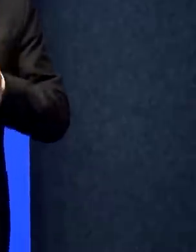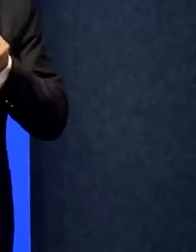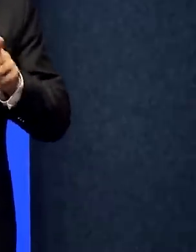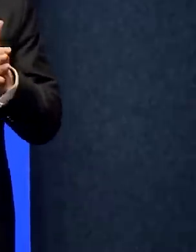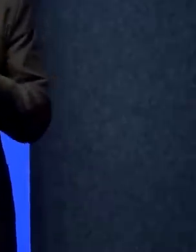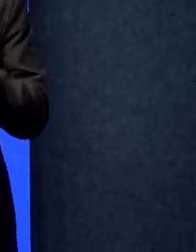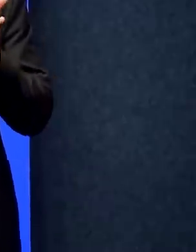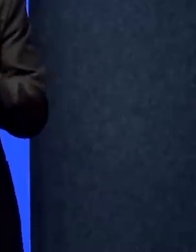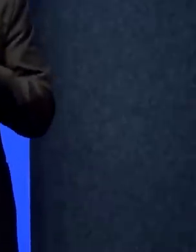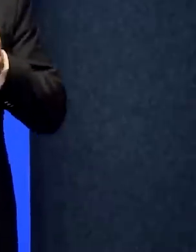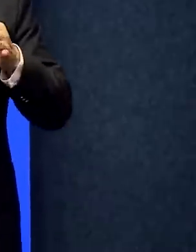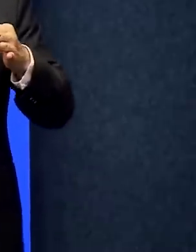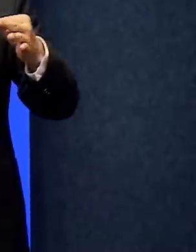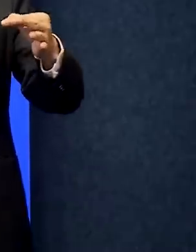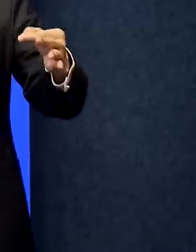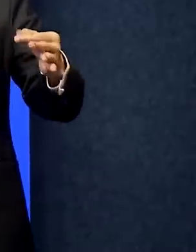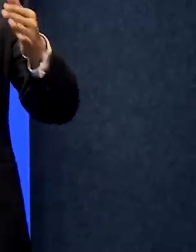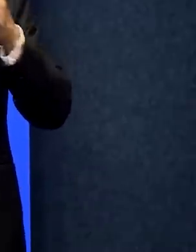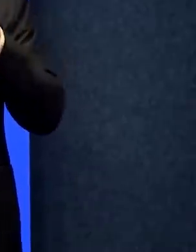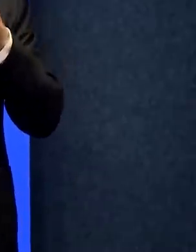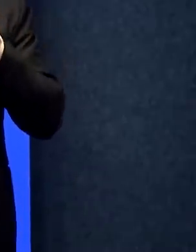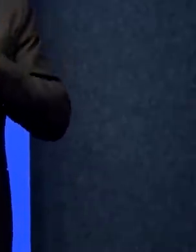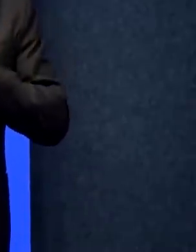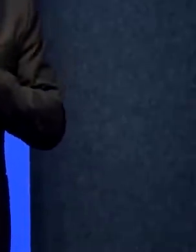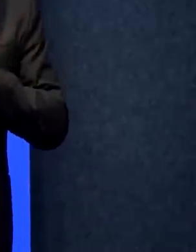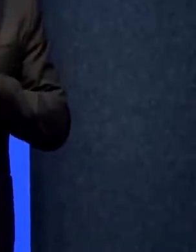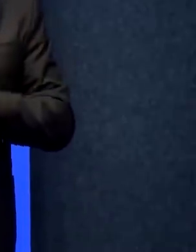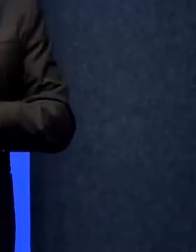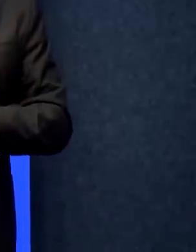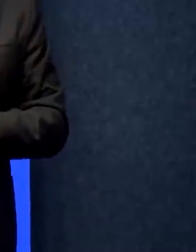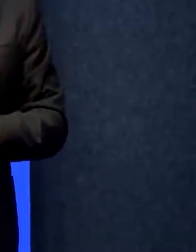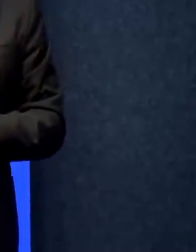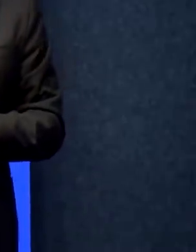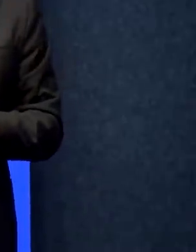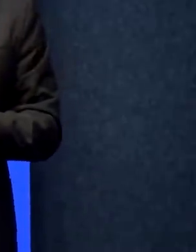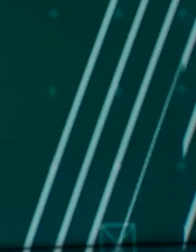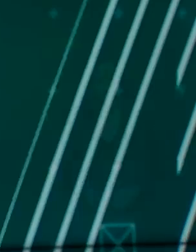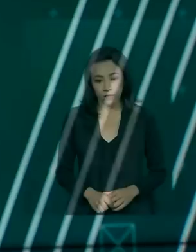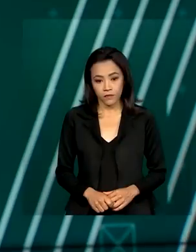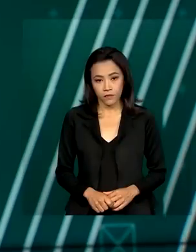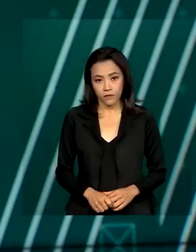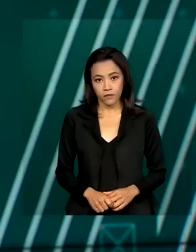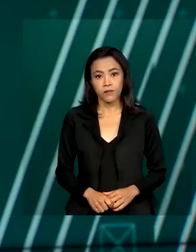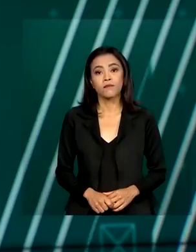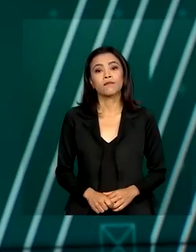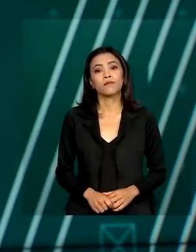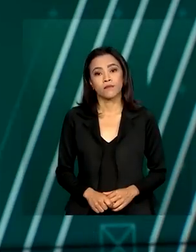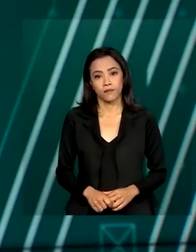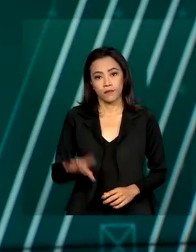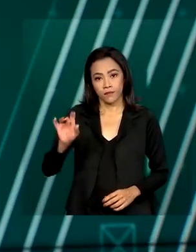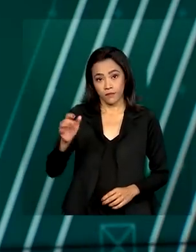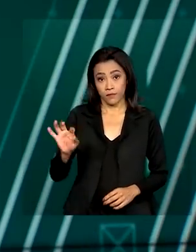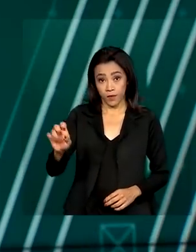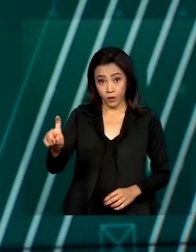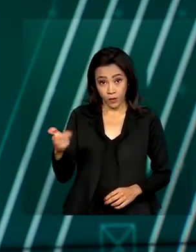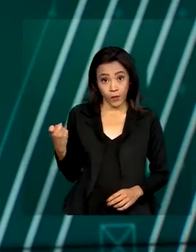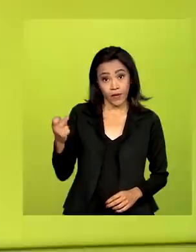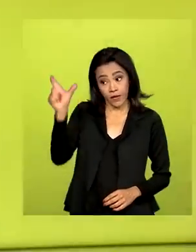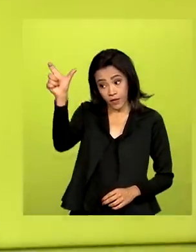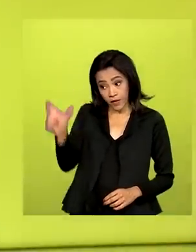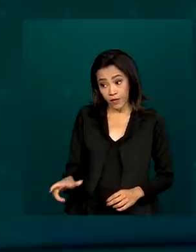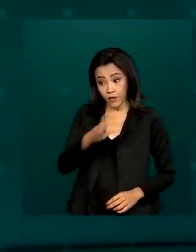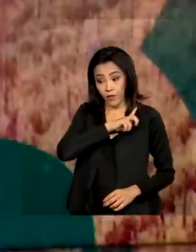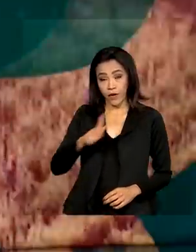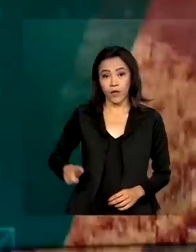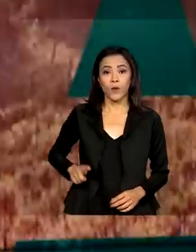mais distantes, através de sua incomparável capilaridade. E o ex-governador do Piauí, Elton